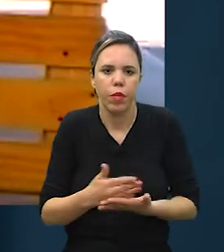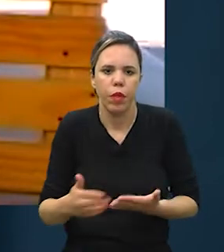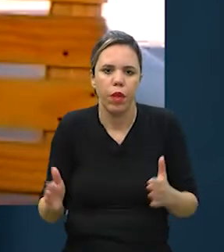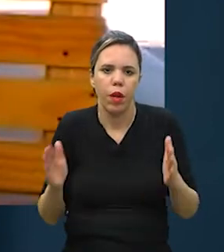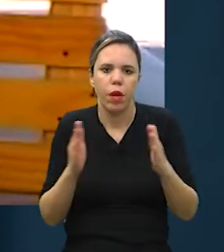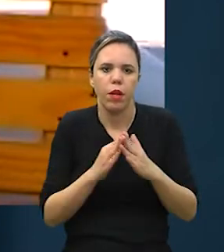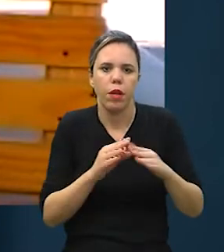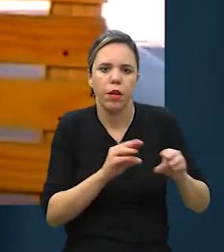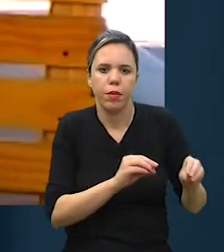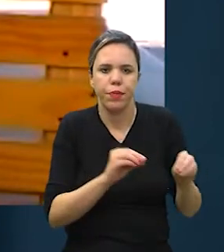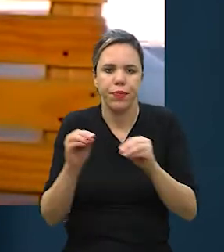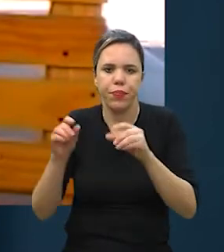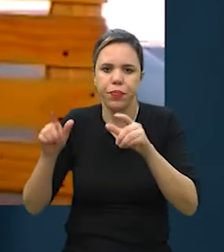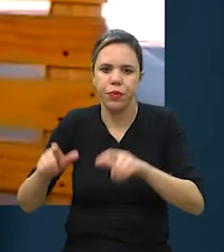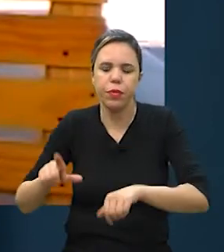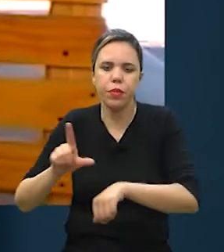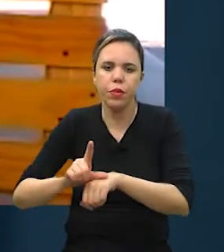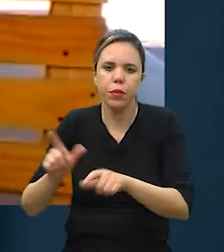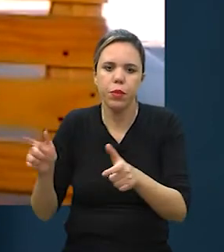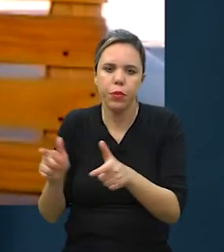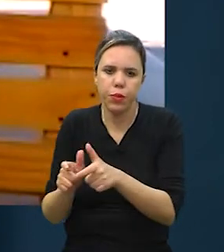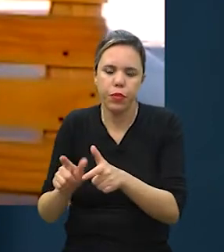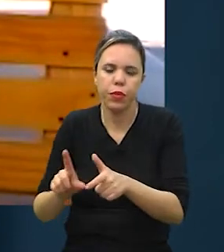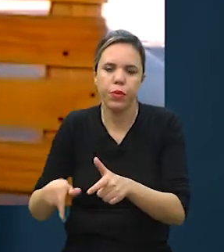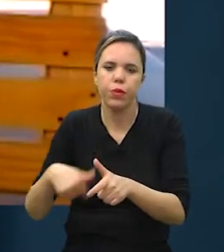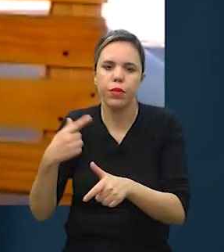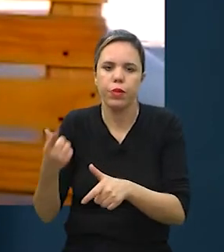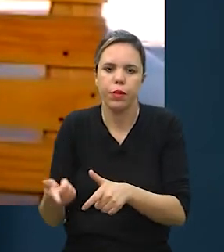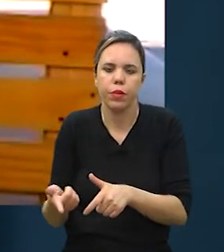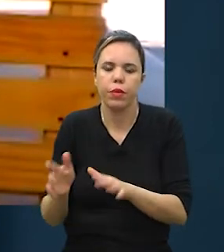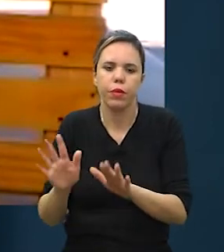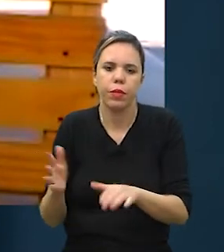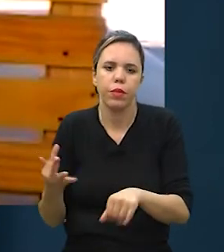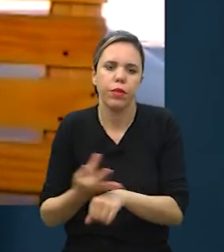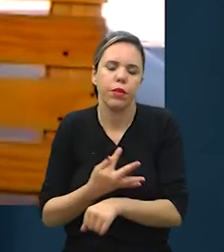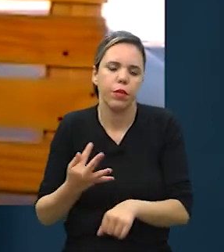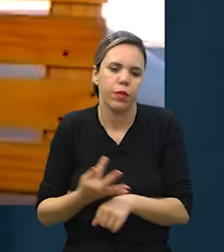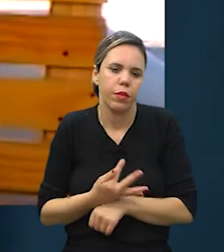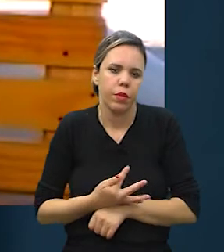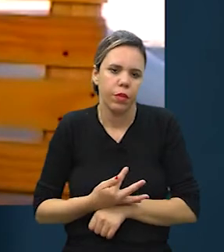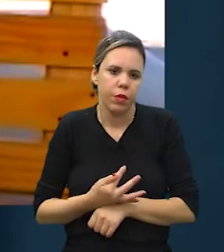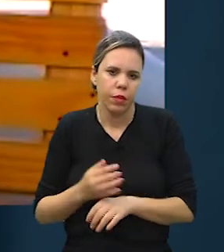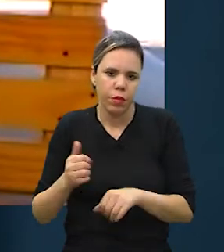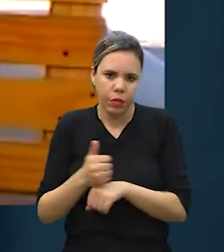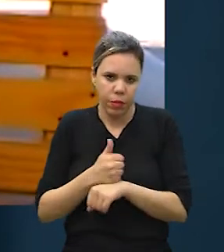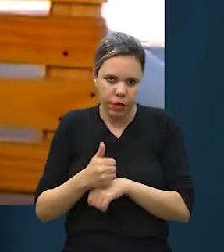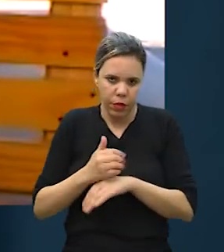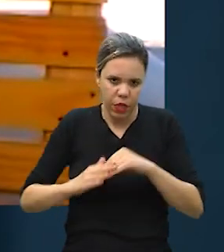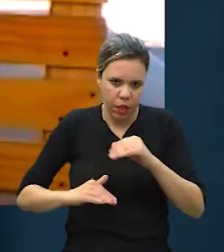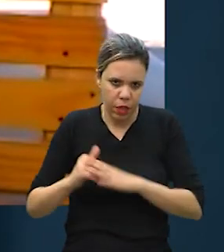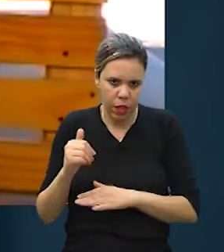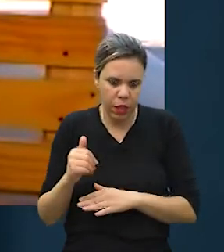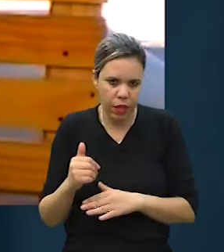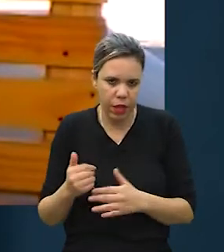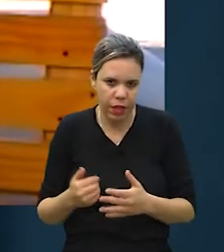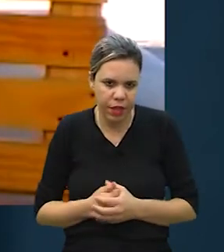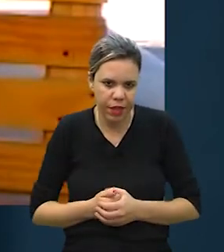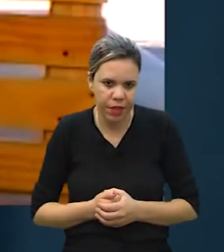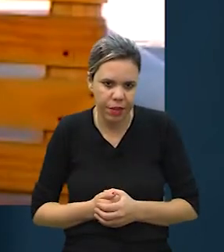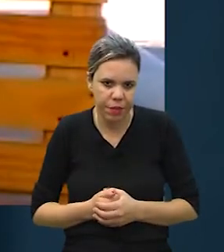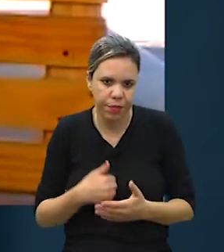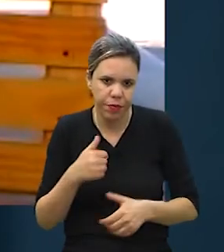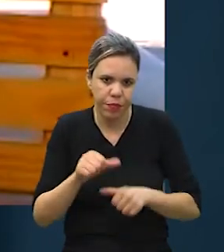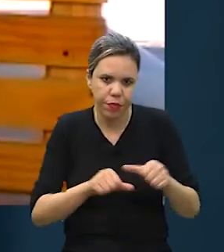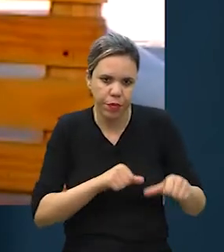começamos em casa, migramos para uma cozinha pequena, porém já mais profissional. E